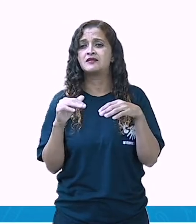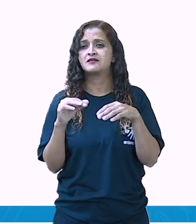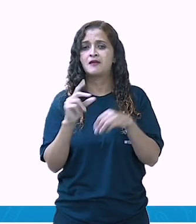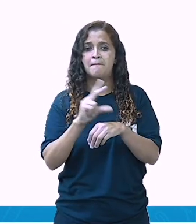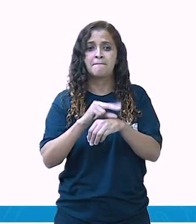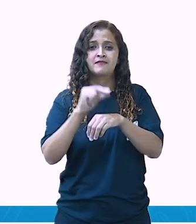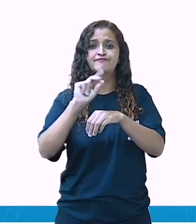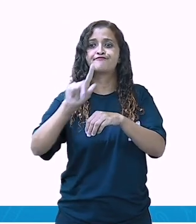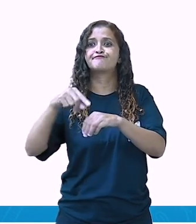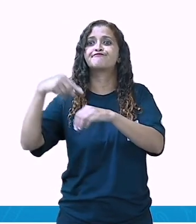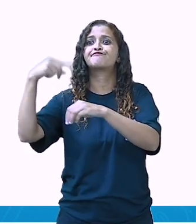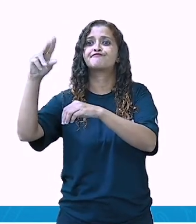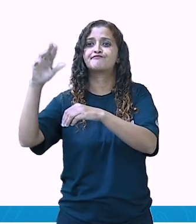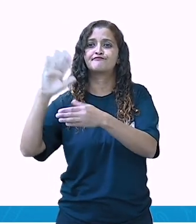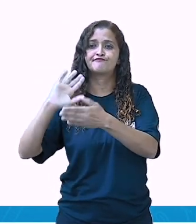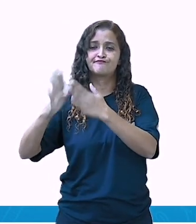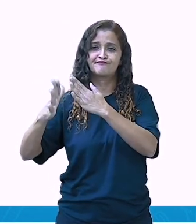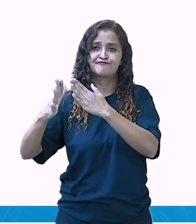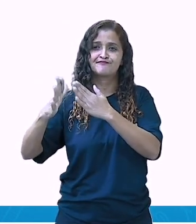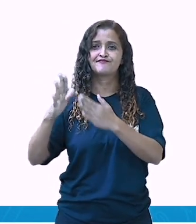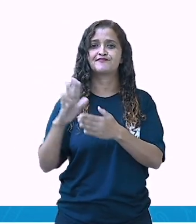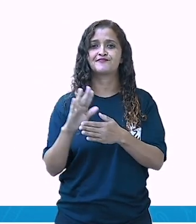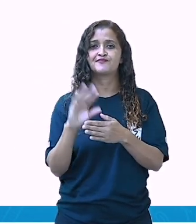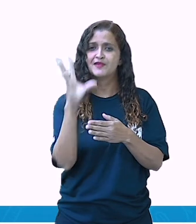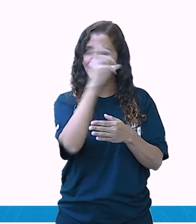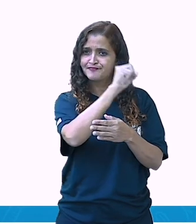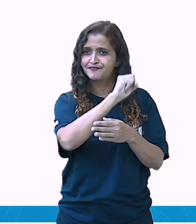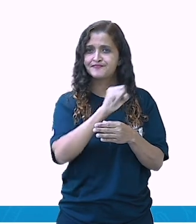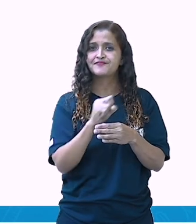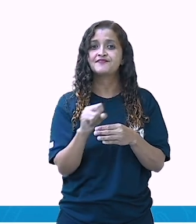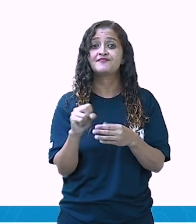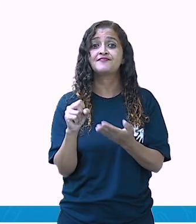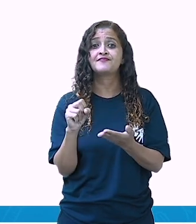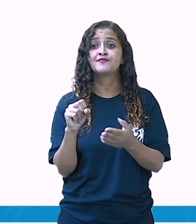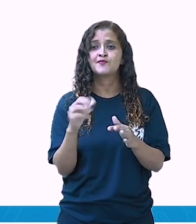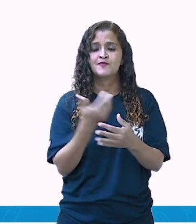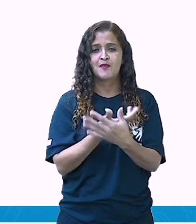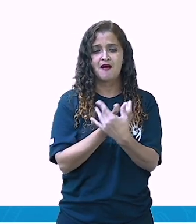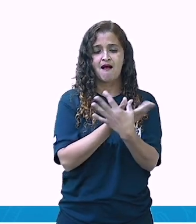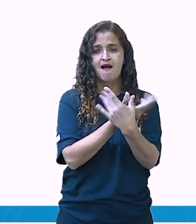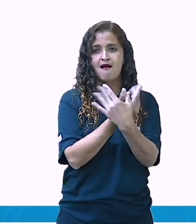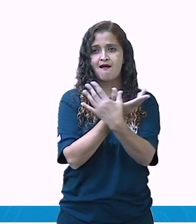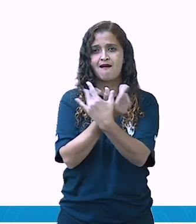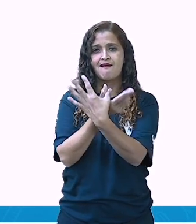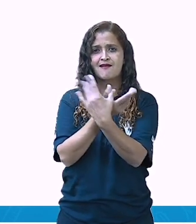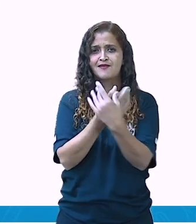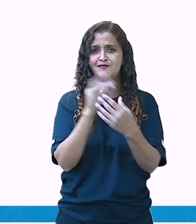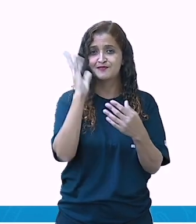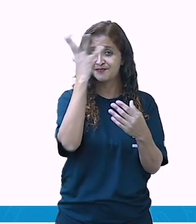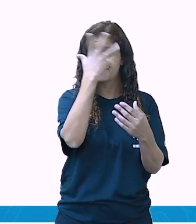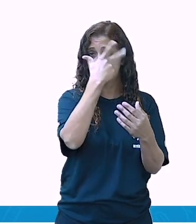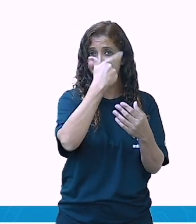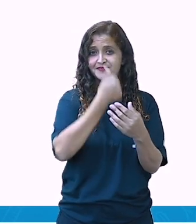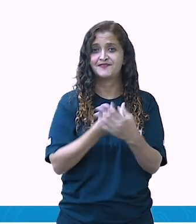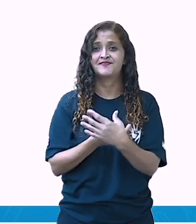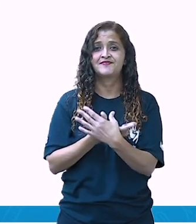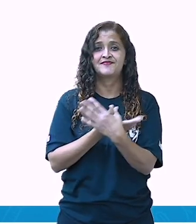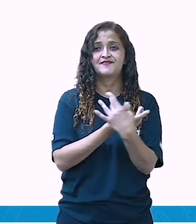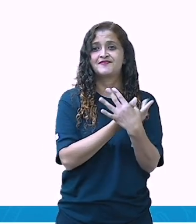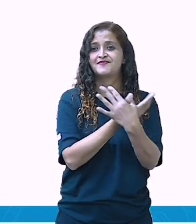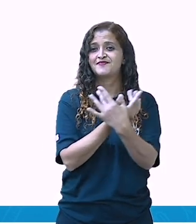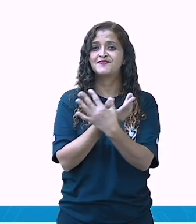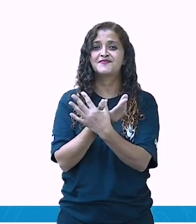lá no quintal. Rapidinho. E a última imagem que a gente tem aqui são borboletas. Olha que lindo aqui, várias borboletas.